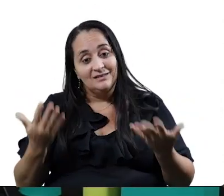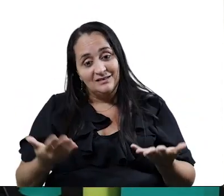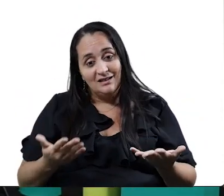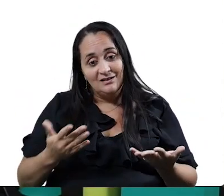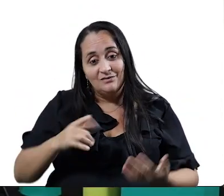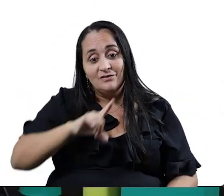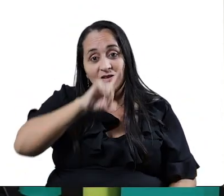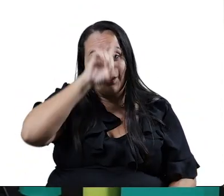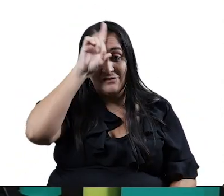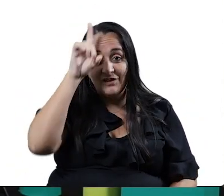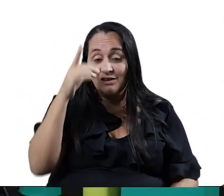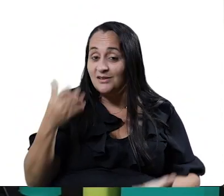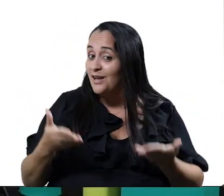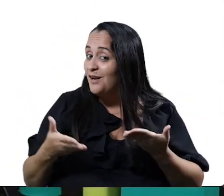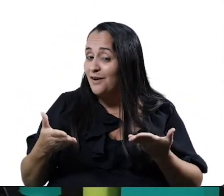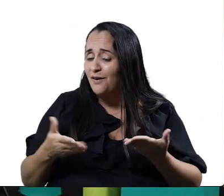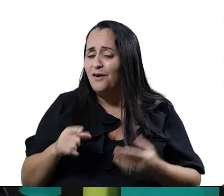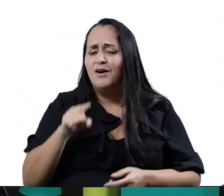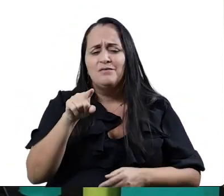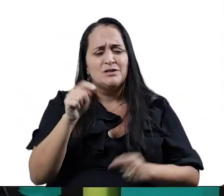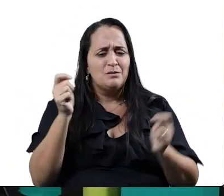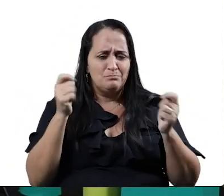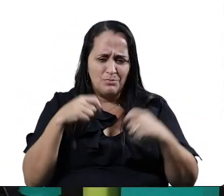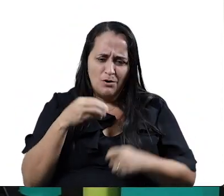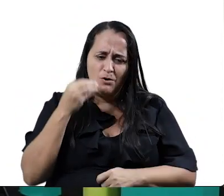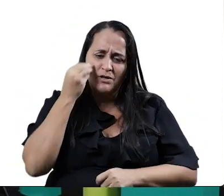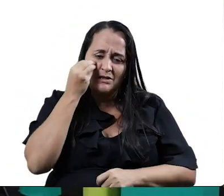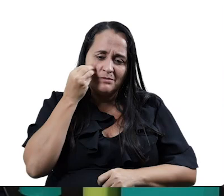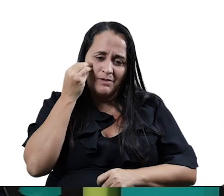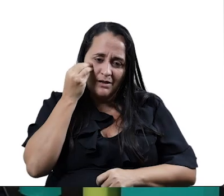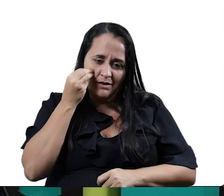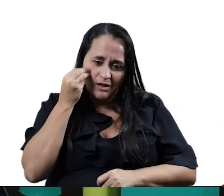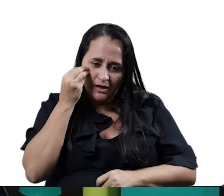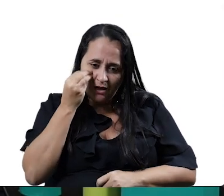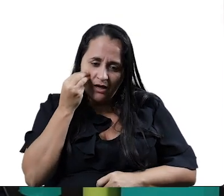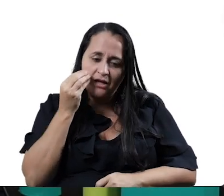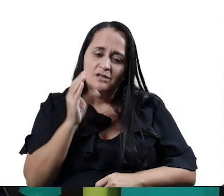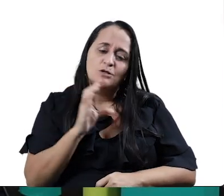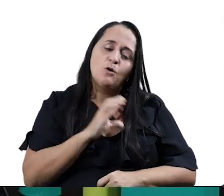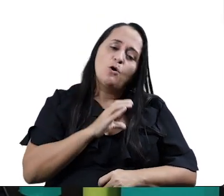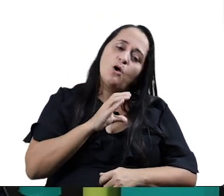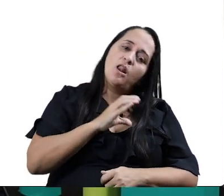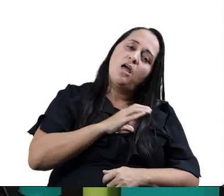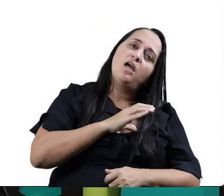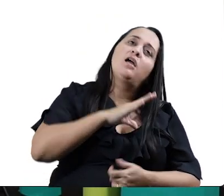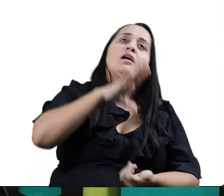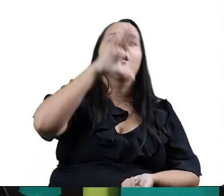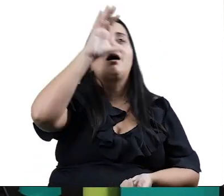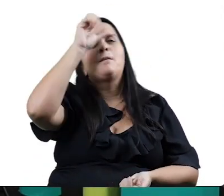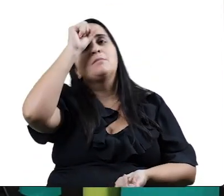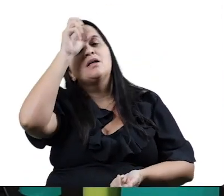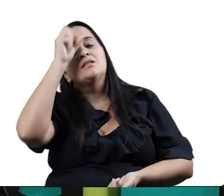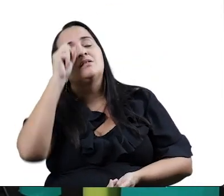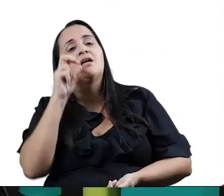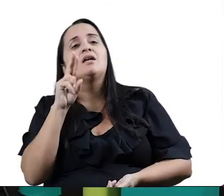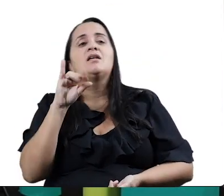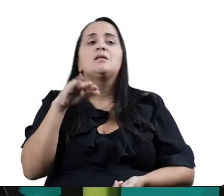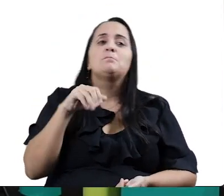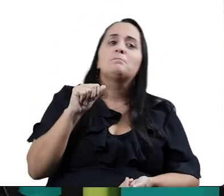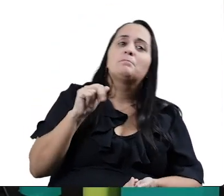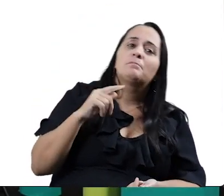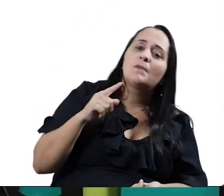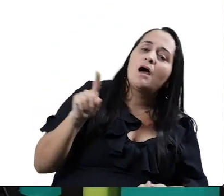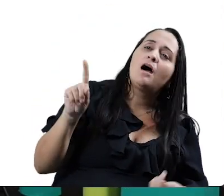Viu? Inventei agora nesse versinho. E vocês podem fazer essa experiência com seus colegas. Vocês vão aprender a rimar, aprender a